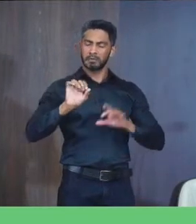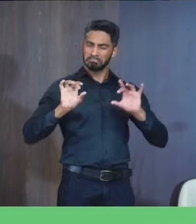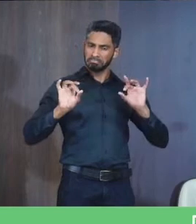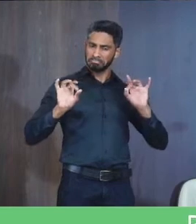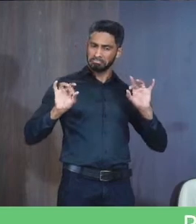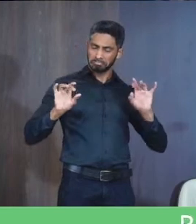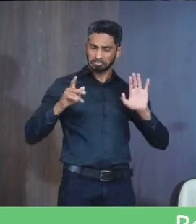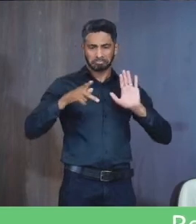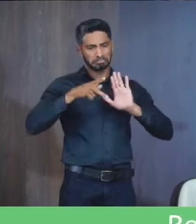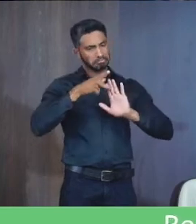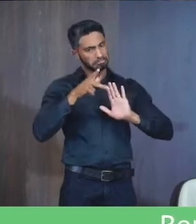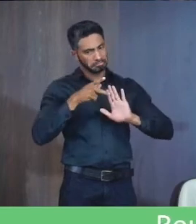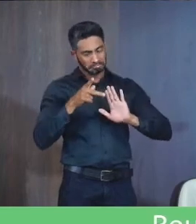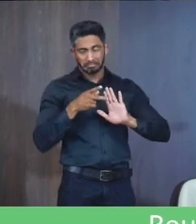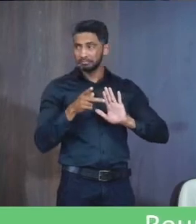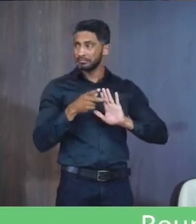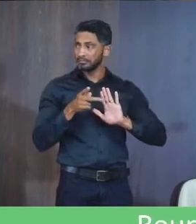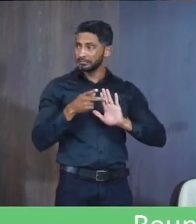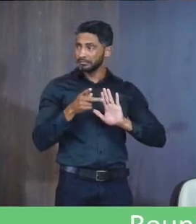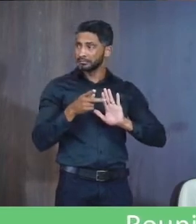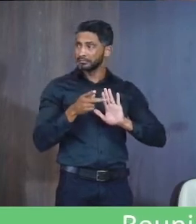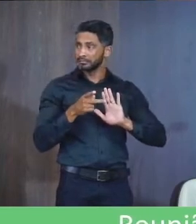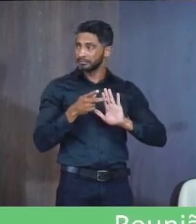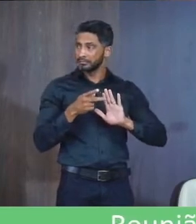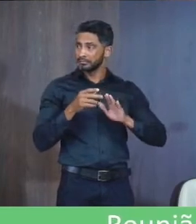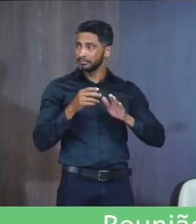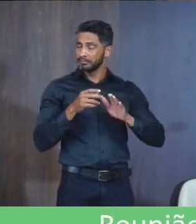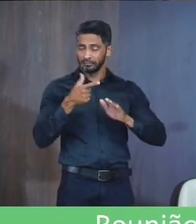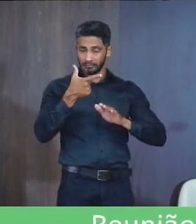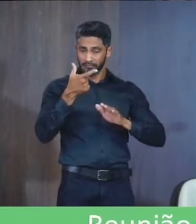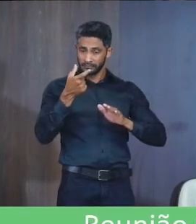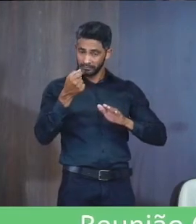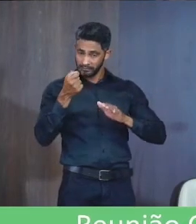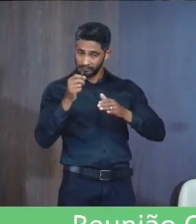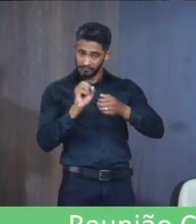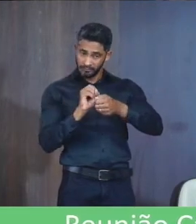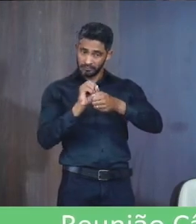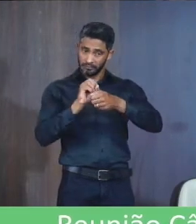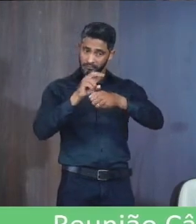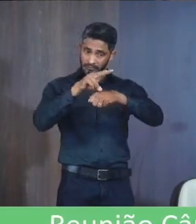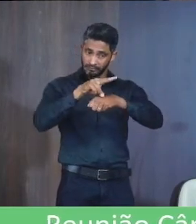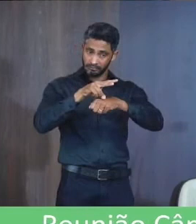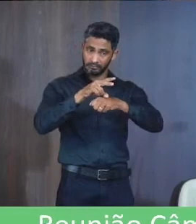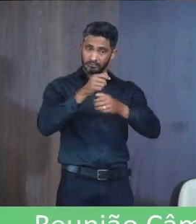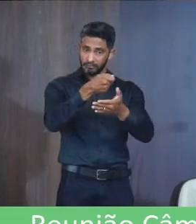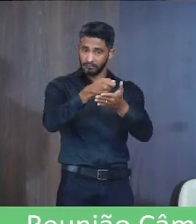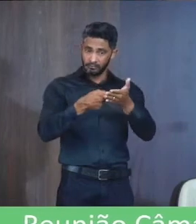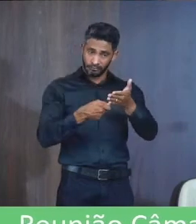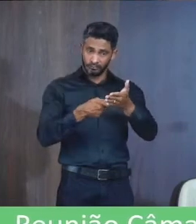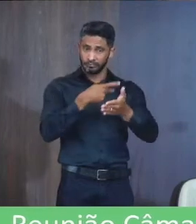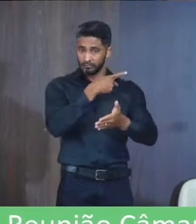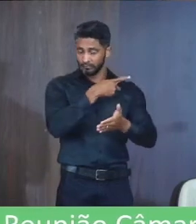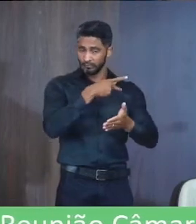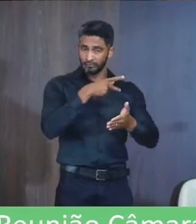Projeto Os 20% Das vagas Do concurso Público Nós sabemos Que não são Todas as pessoas Que tem